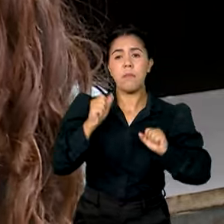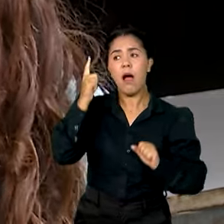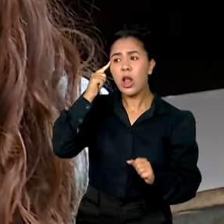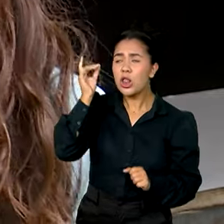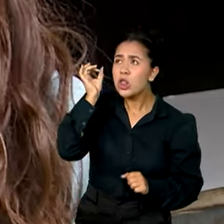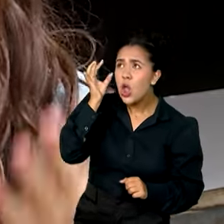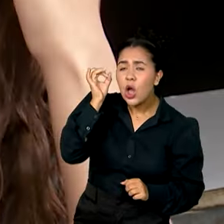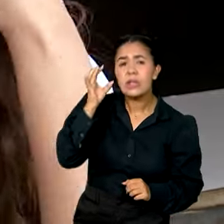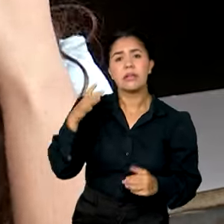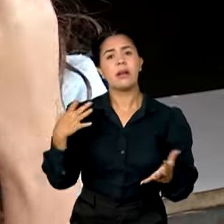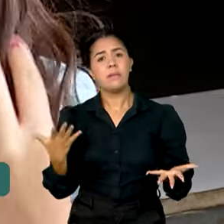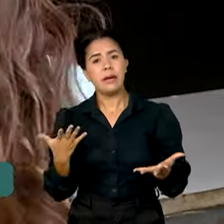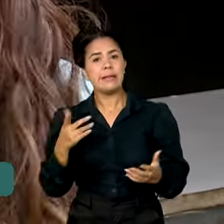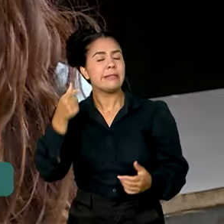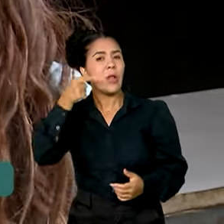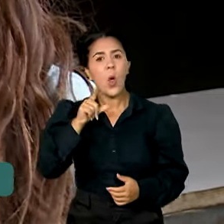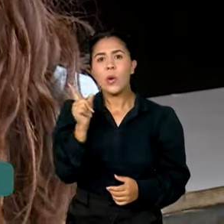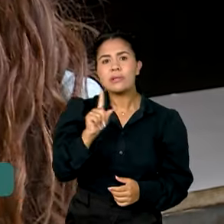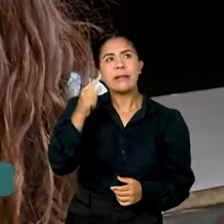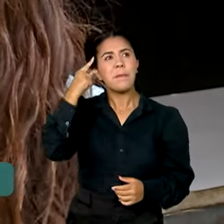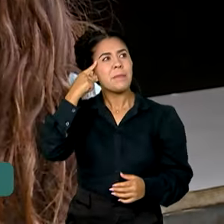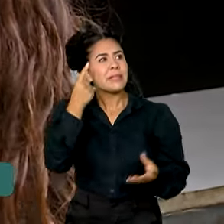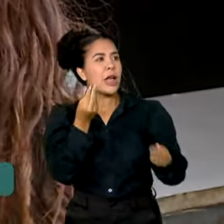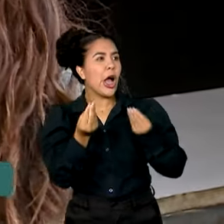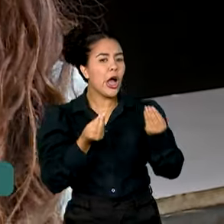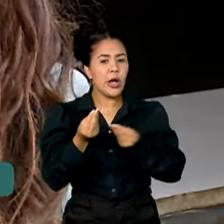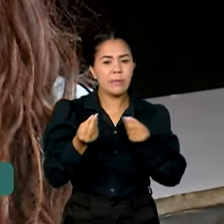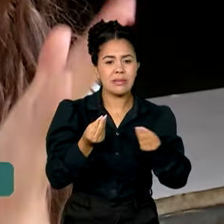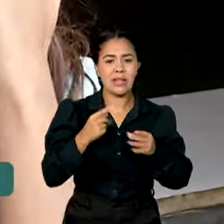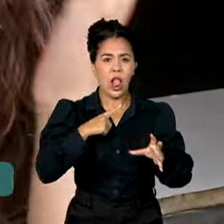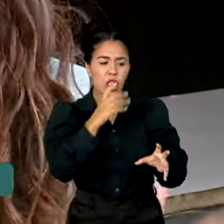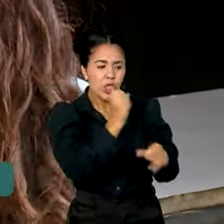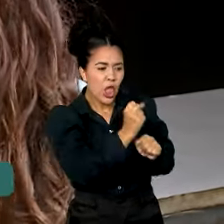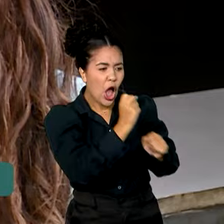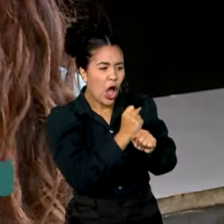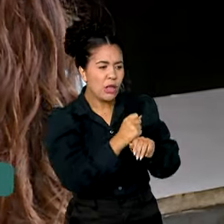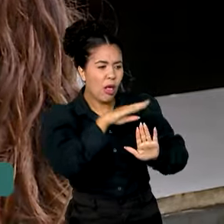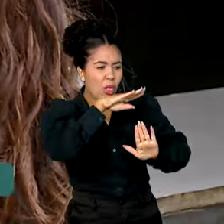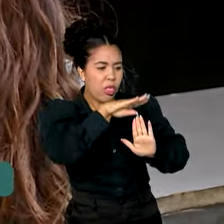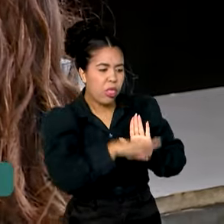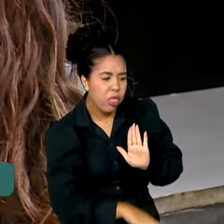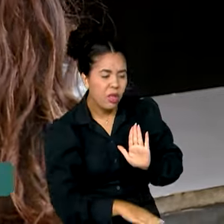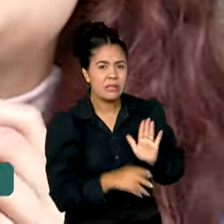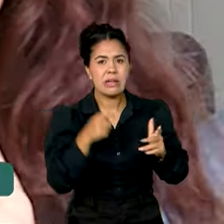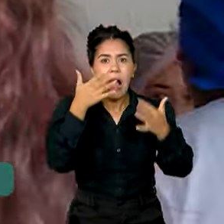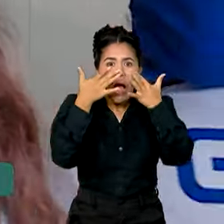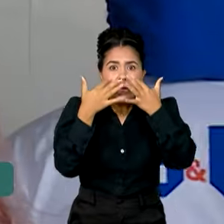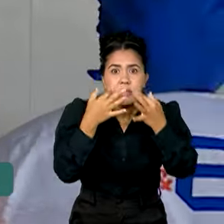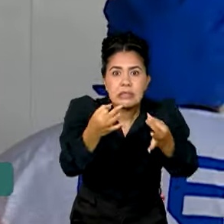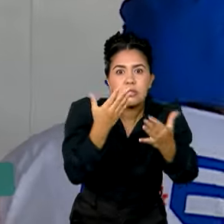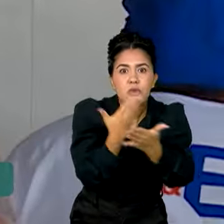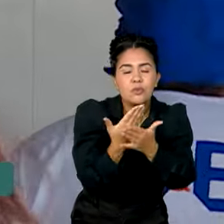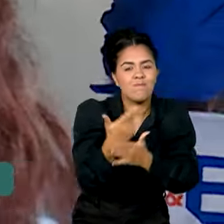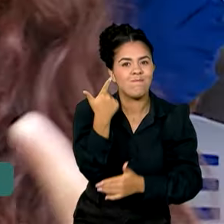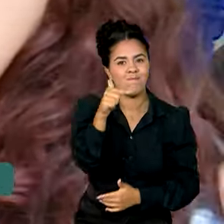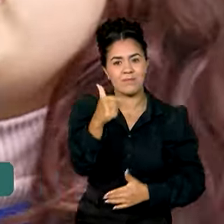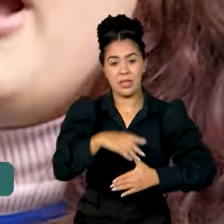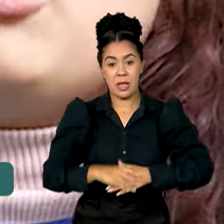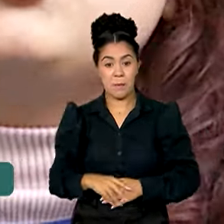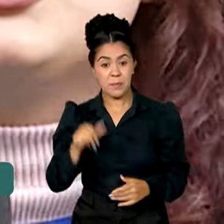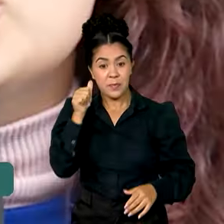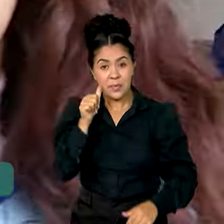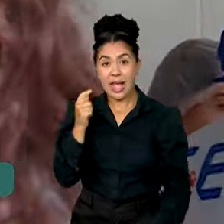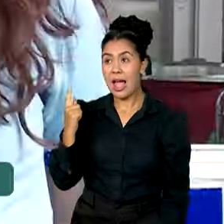amarro, assim. Aí não consegue pensar direito e acaba abaixando as notas e fica sem atenção na hora do estudo. Já com a Camila, o